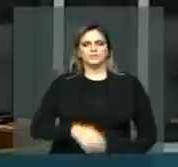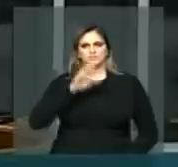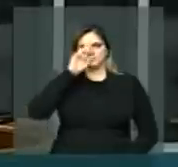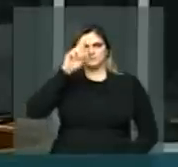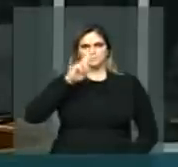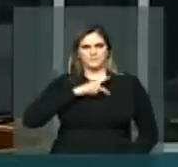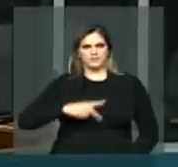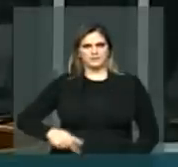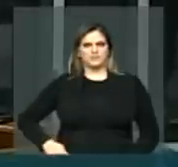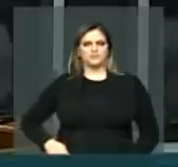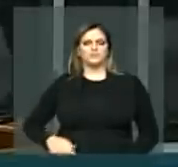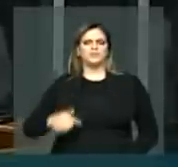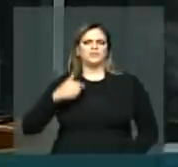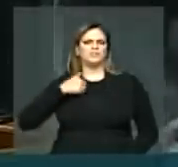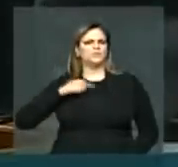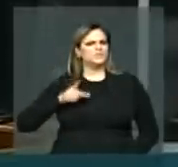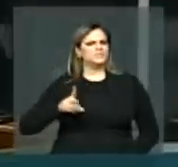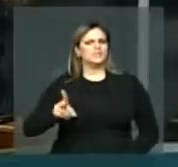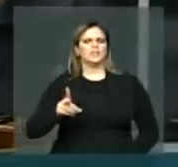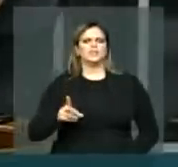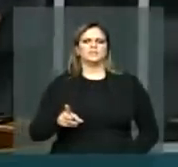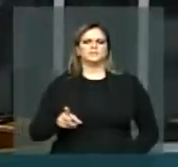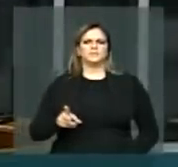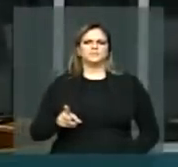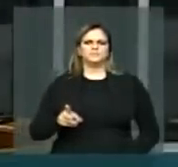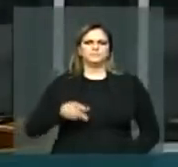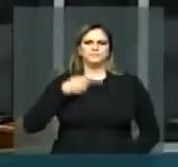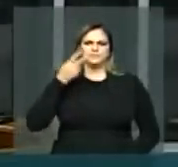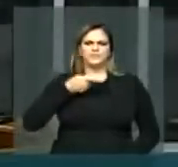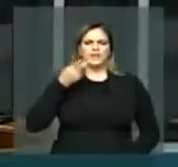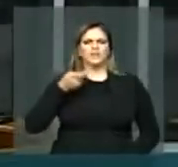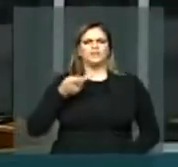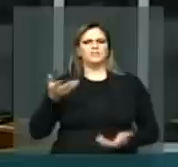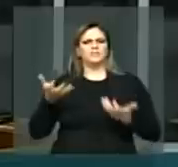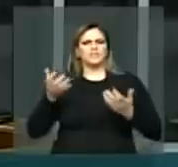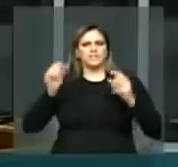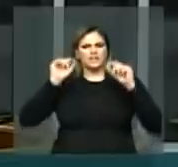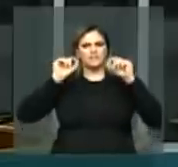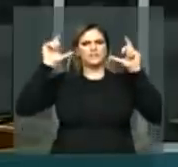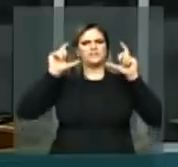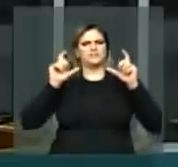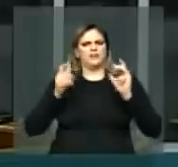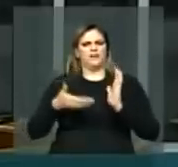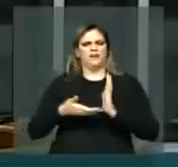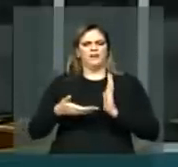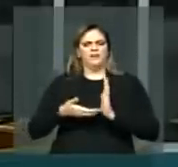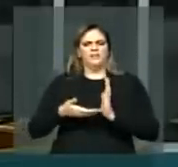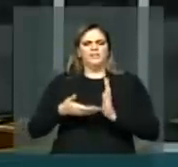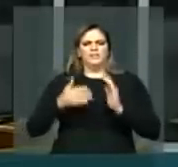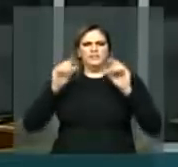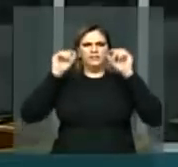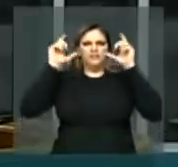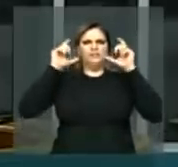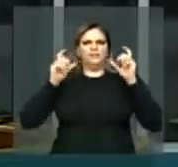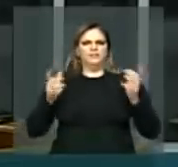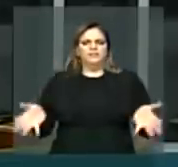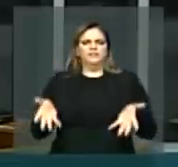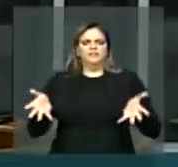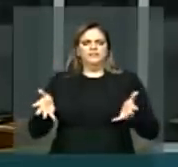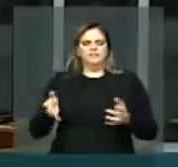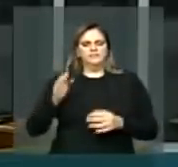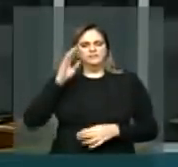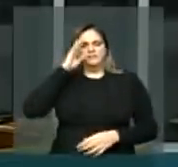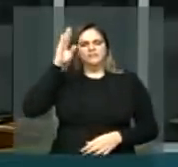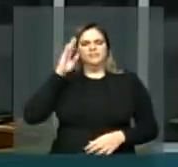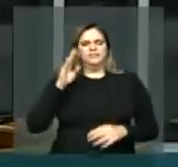procurado chamar a atenção desta Casa e em especial das